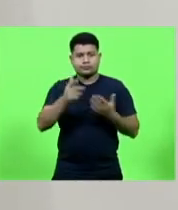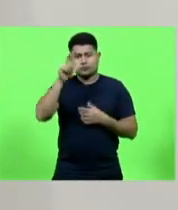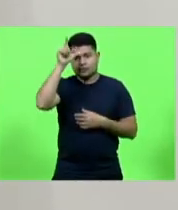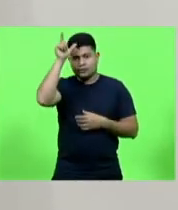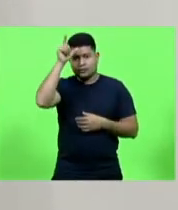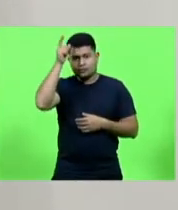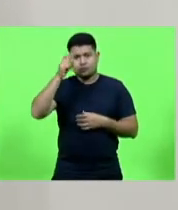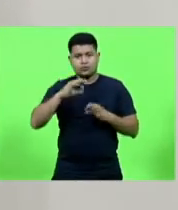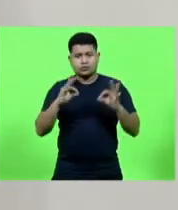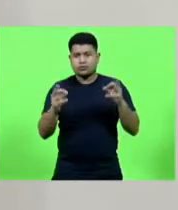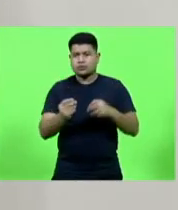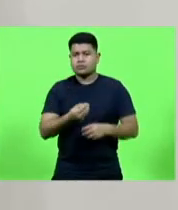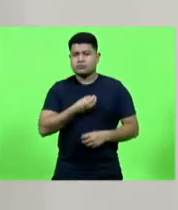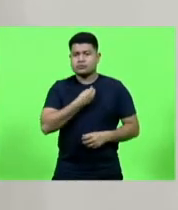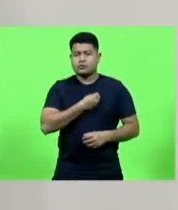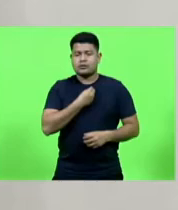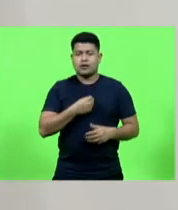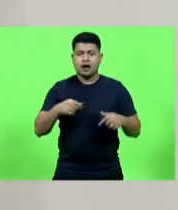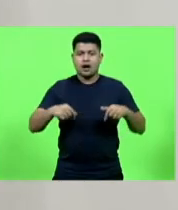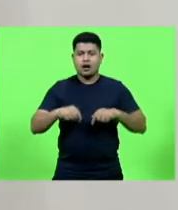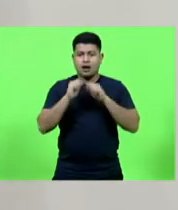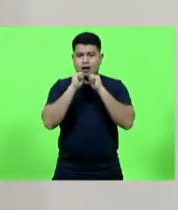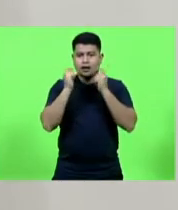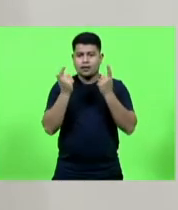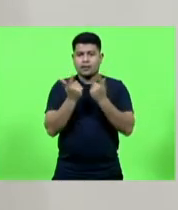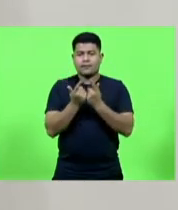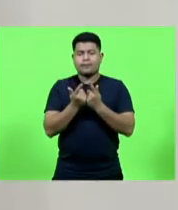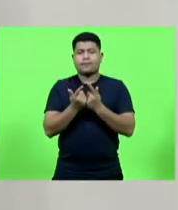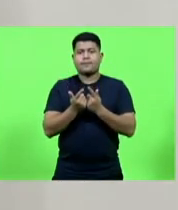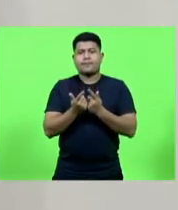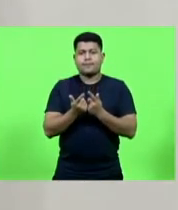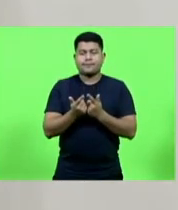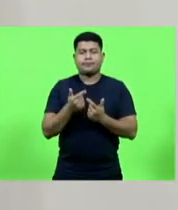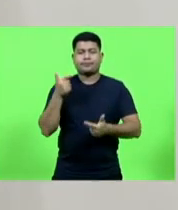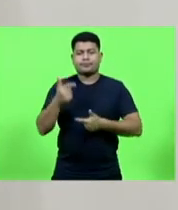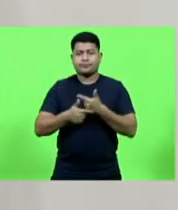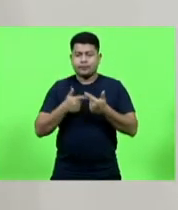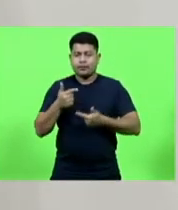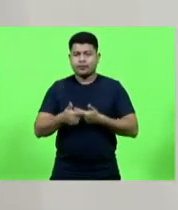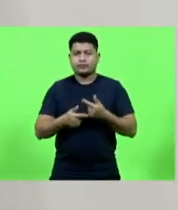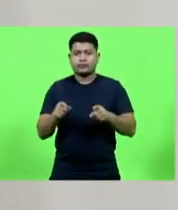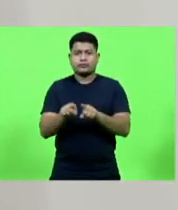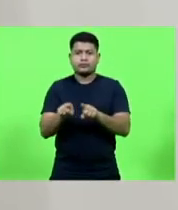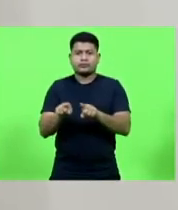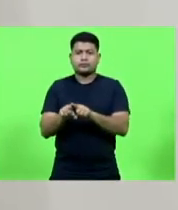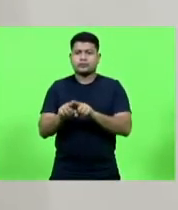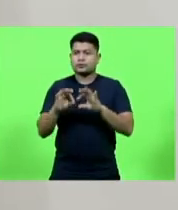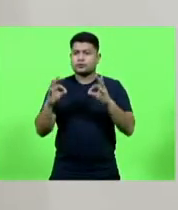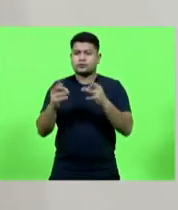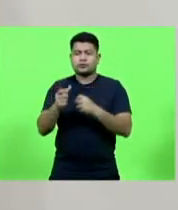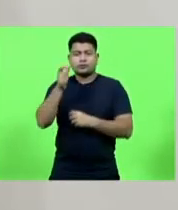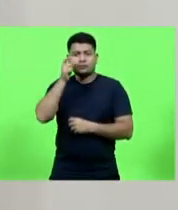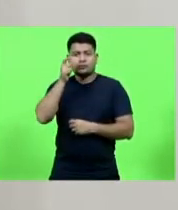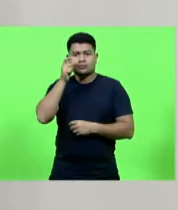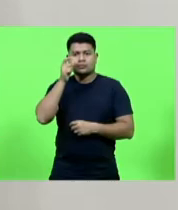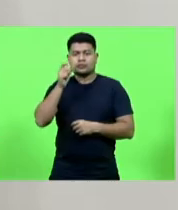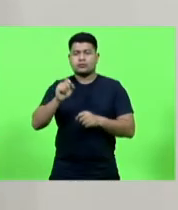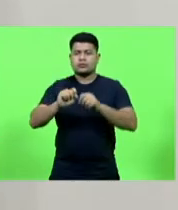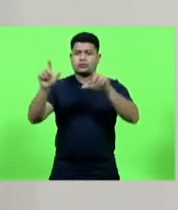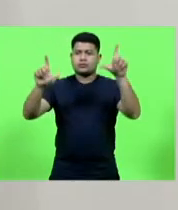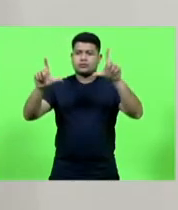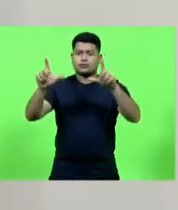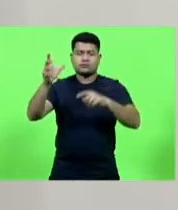se faz presente aqui nas galerias, os colaboradores, quem nos assiste nos canais respectivos, neste momento,